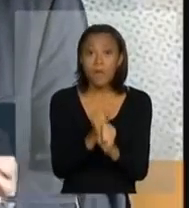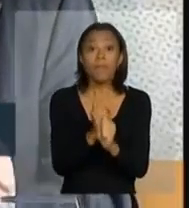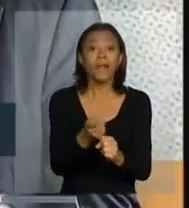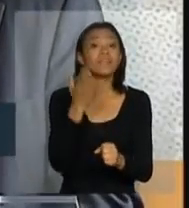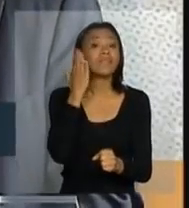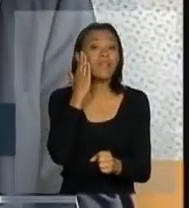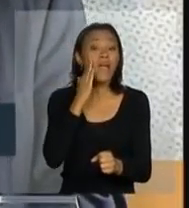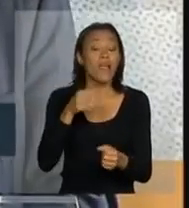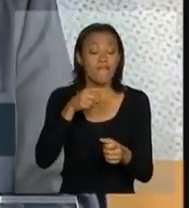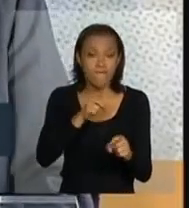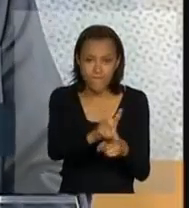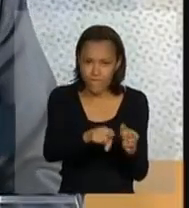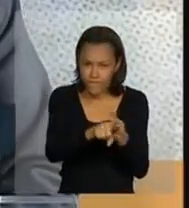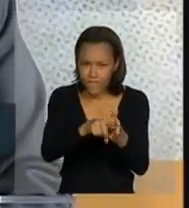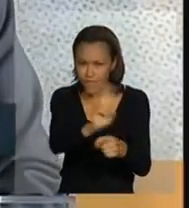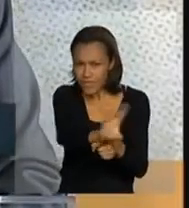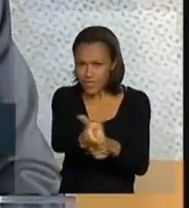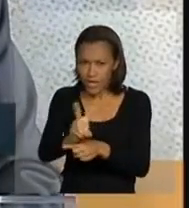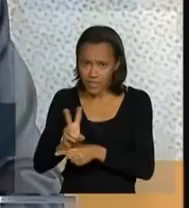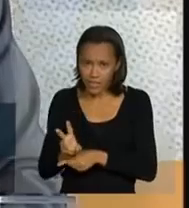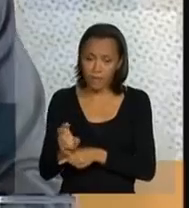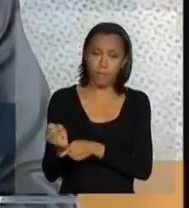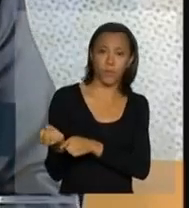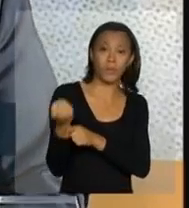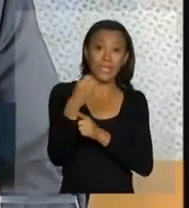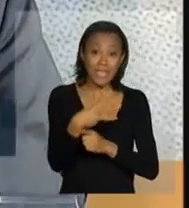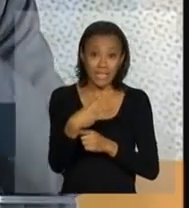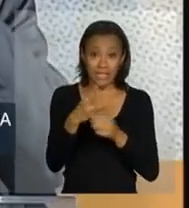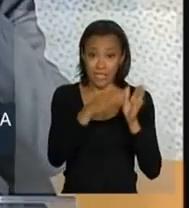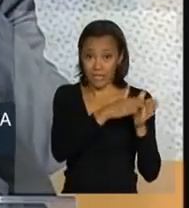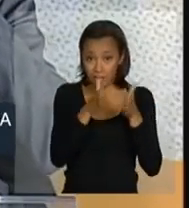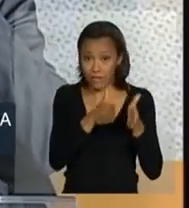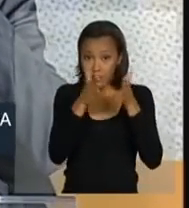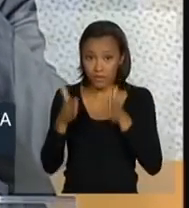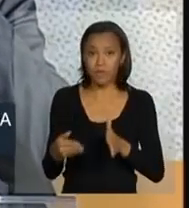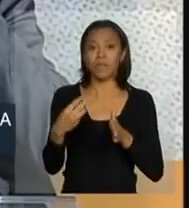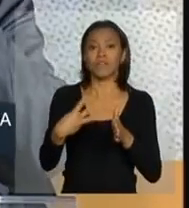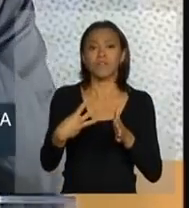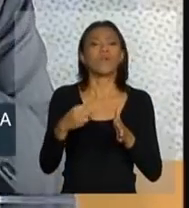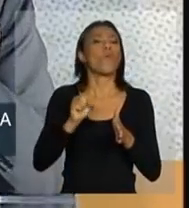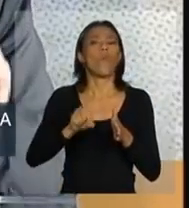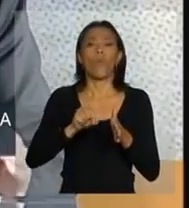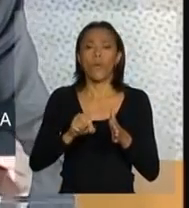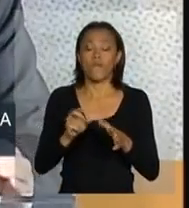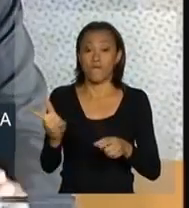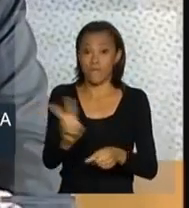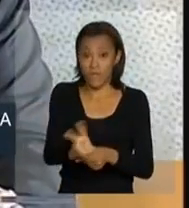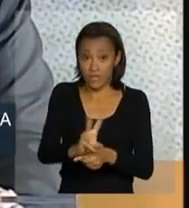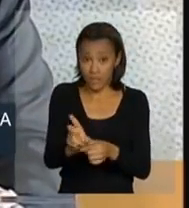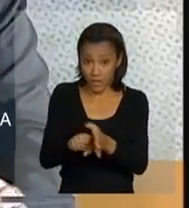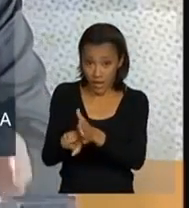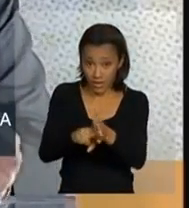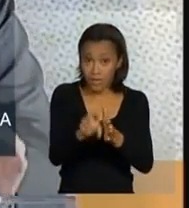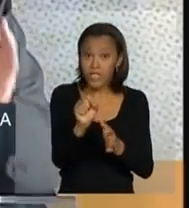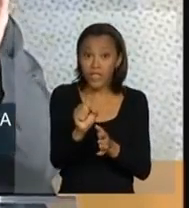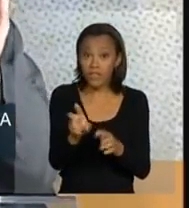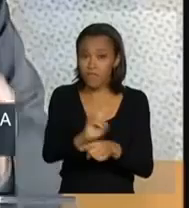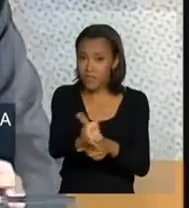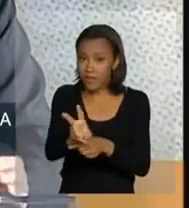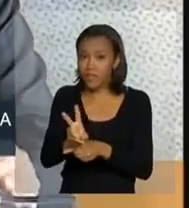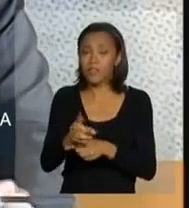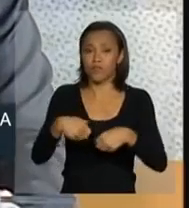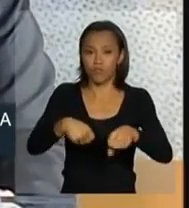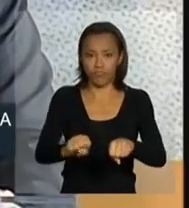desta questão. O terceiro eixo foi a questão da fiscalização de motocicletas. Muitos dos